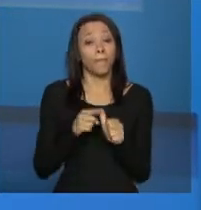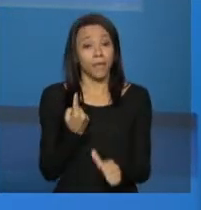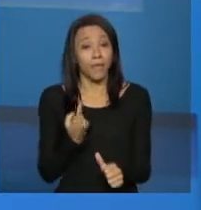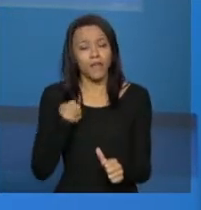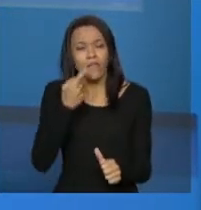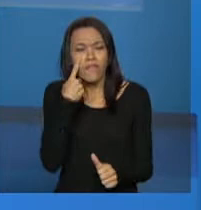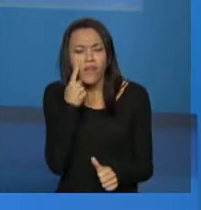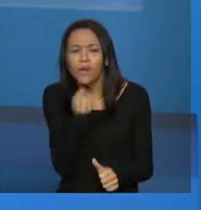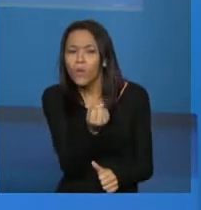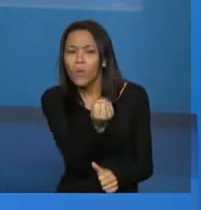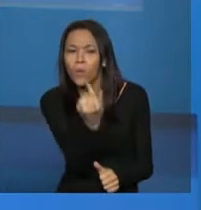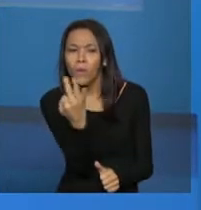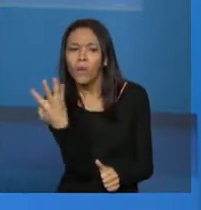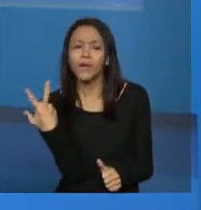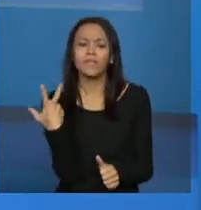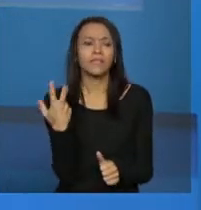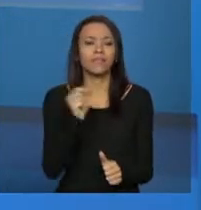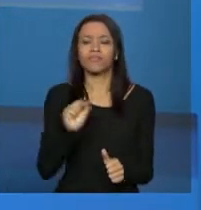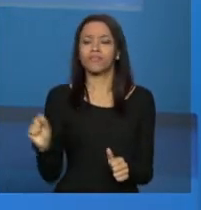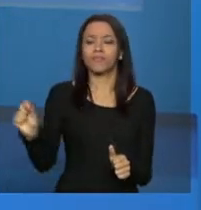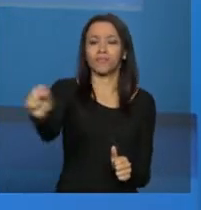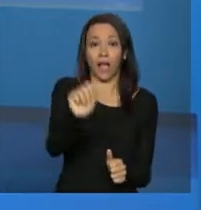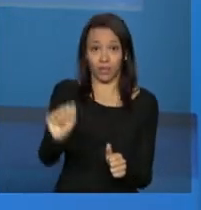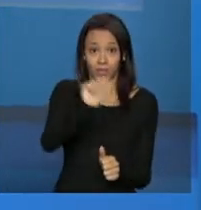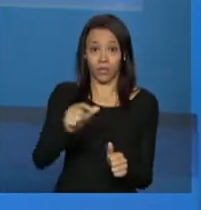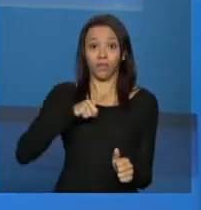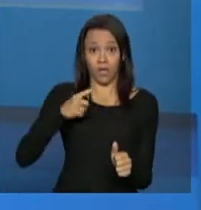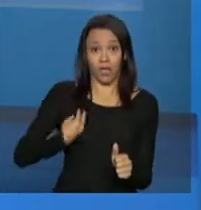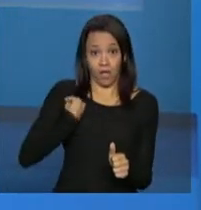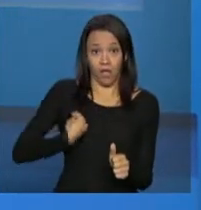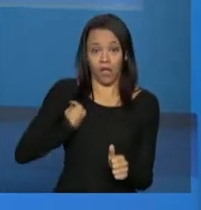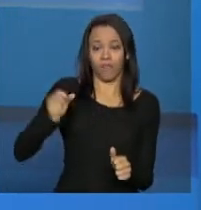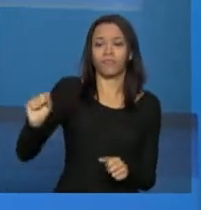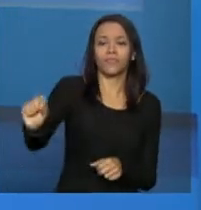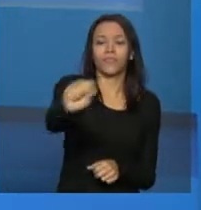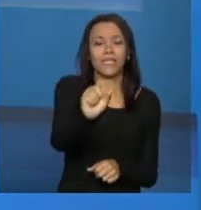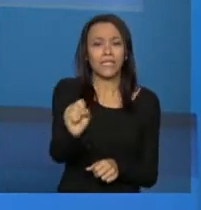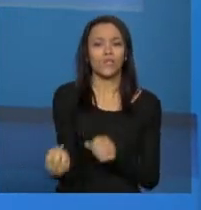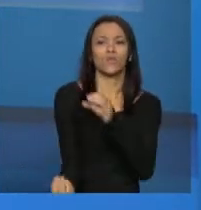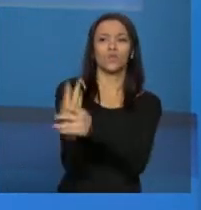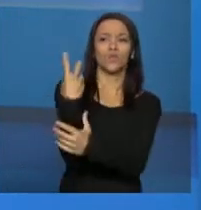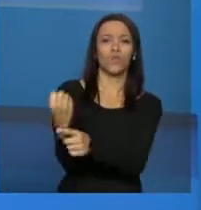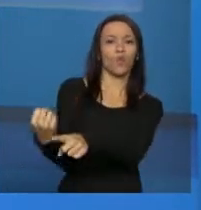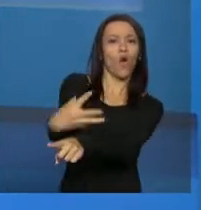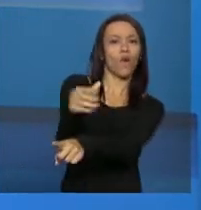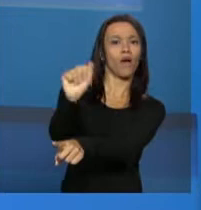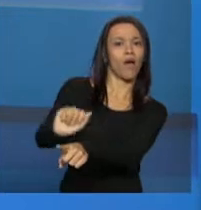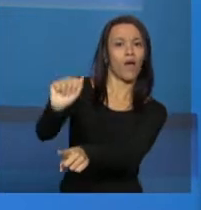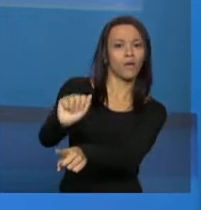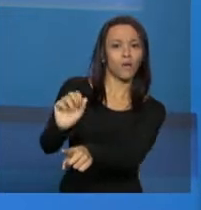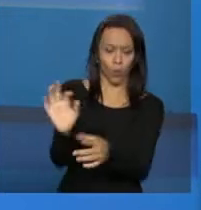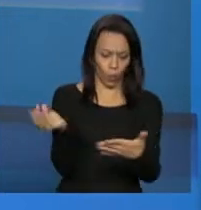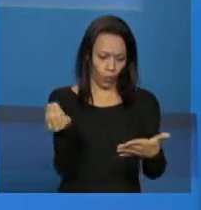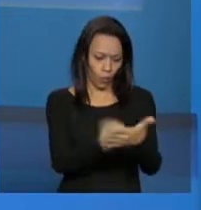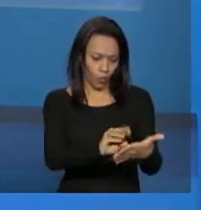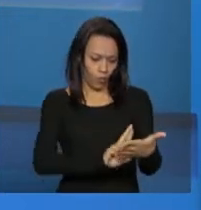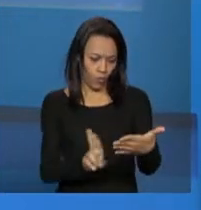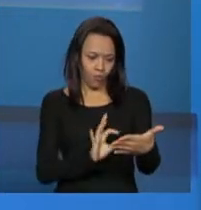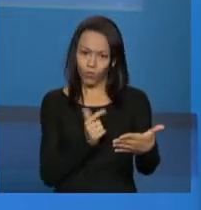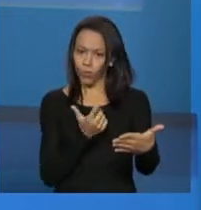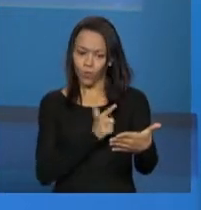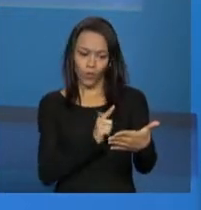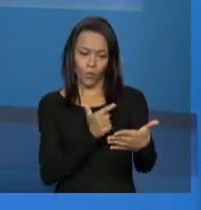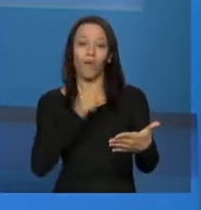quais são as entidades que ele tem no seu território. Se ele identificar que tem uma nova entidade que não consta daquela base, ele deve inserir essa entidade